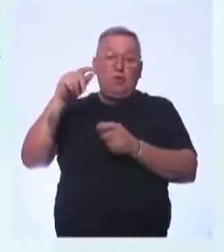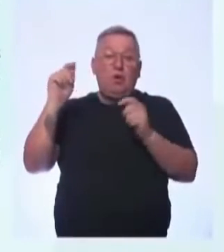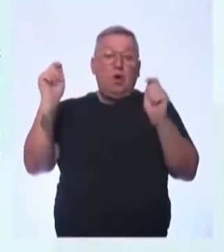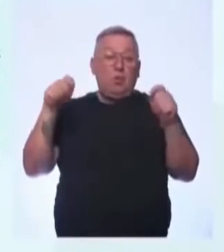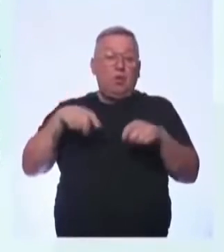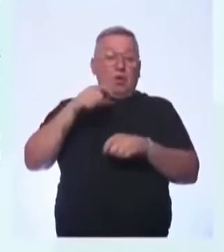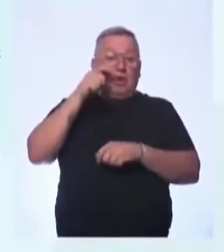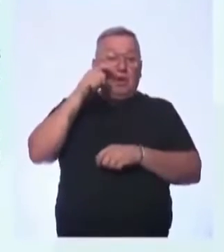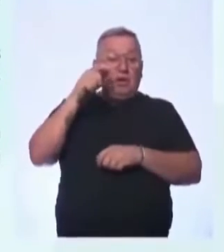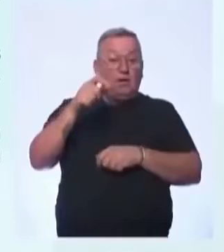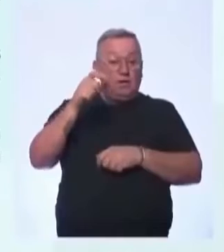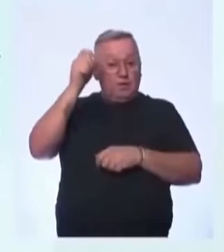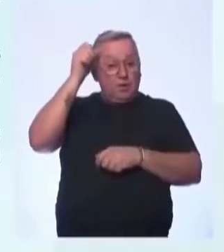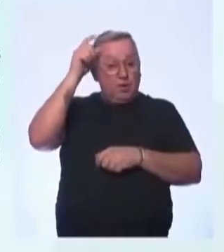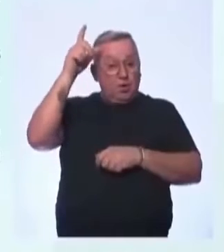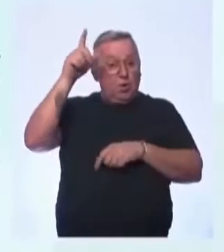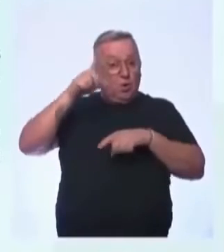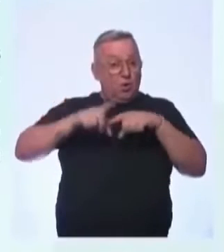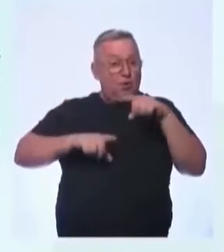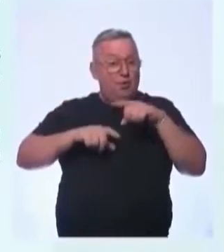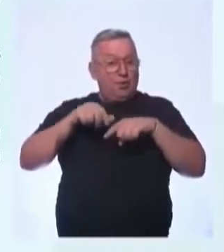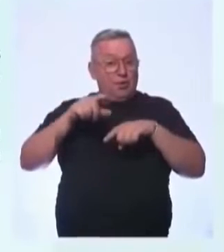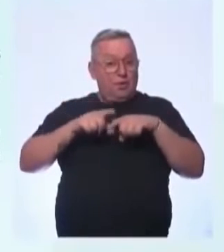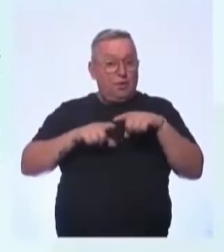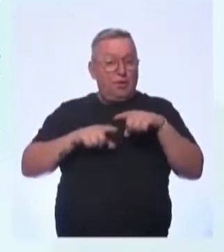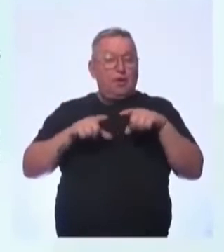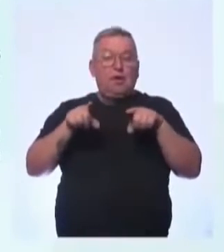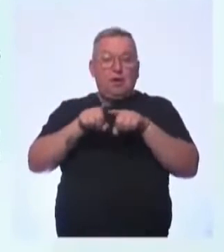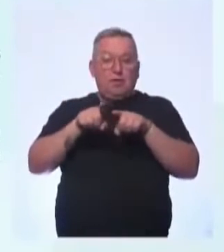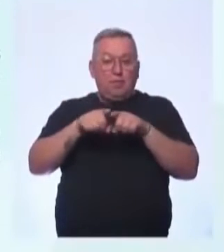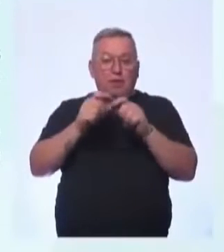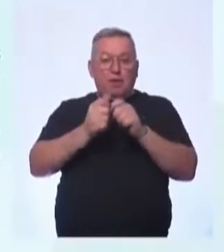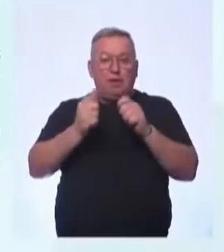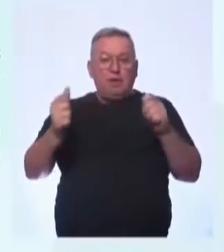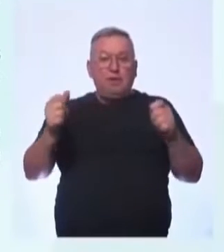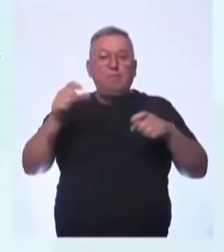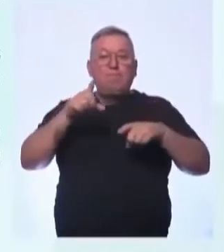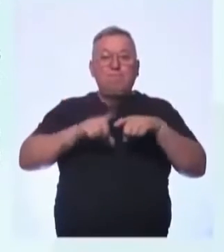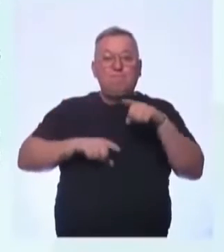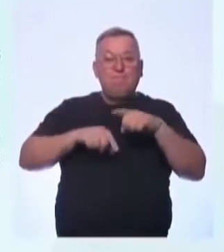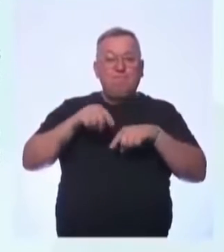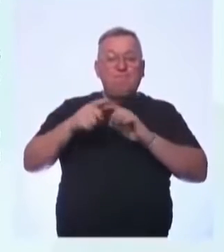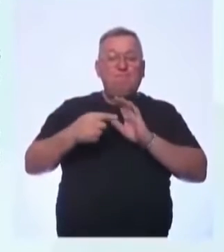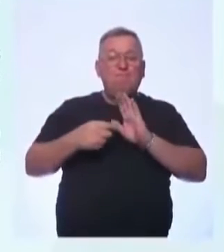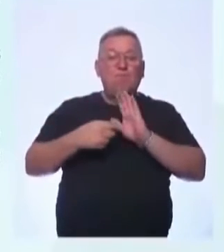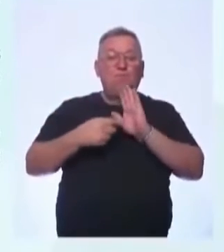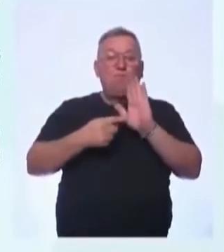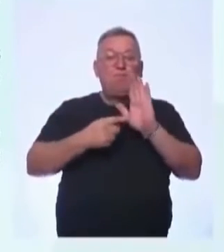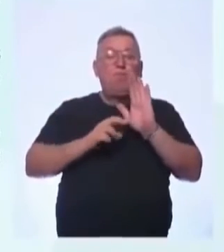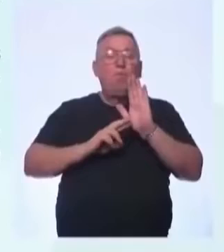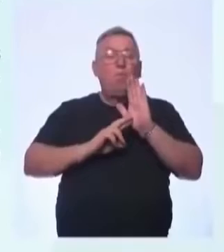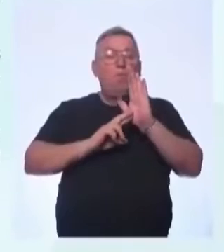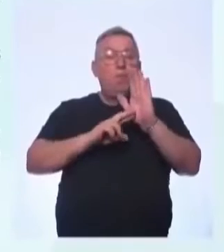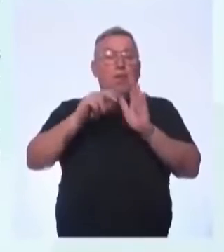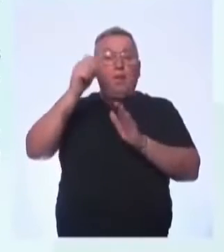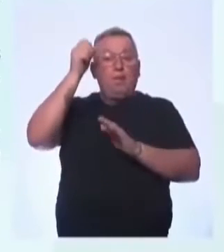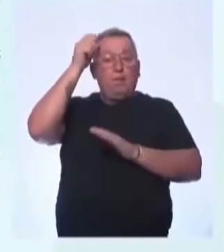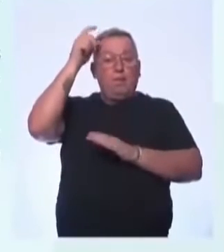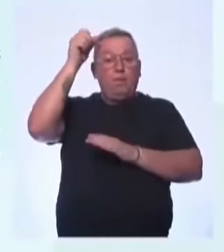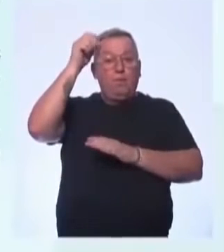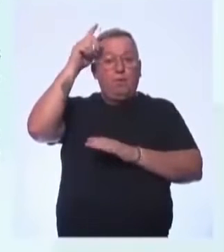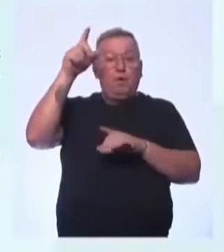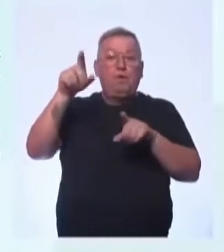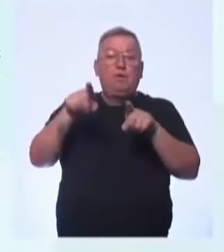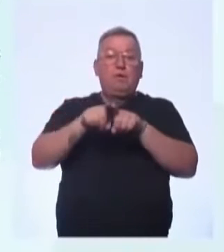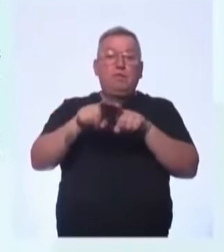ser considerados como cultura material e imaterial, representando os dois tipos de patrimônio cultural e que